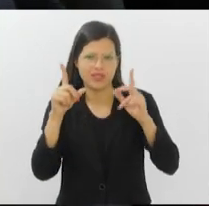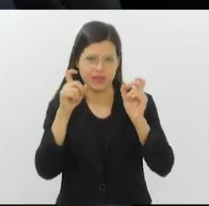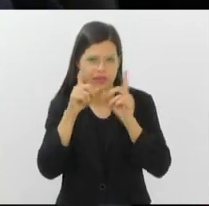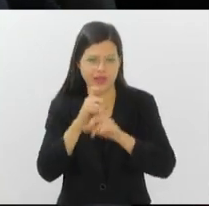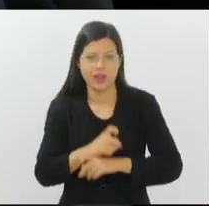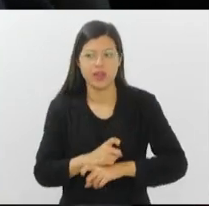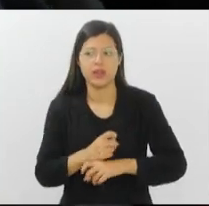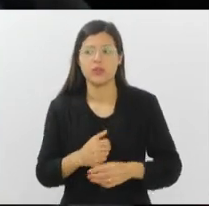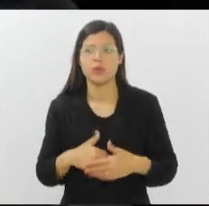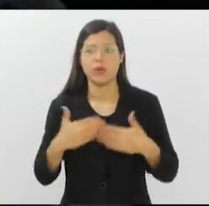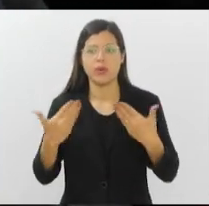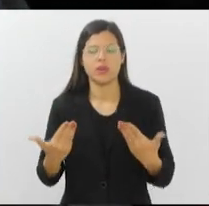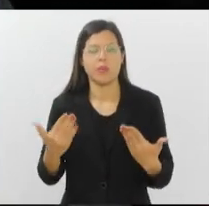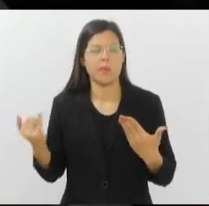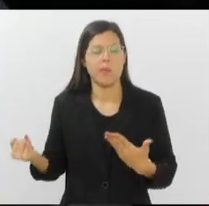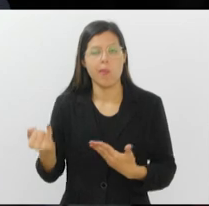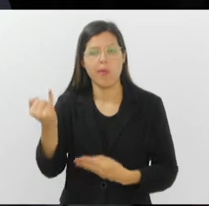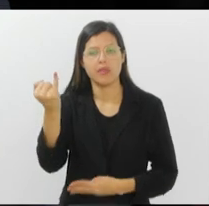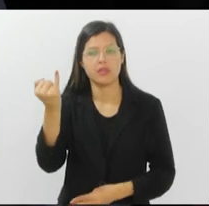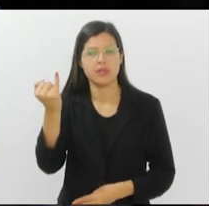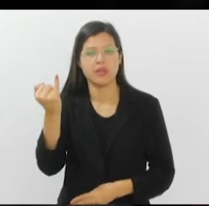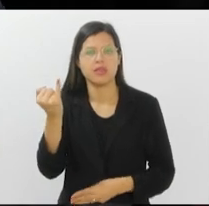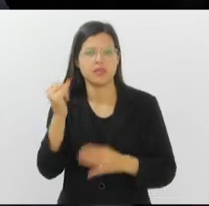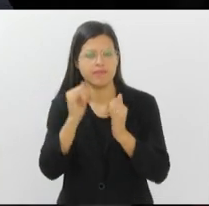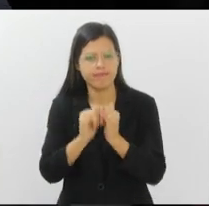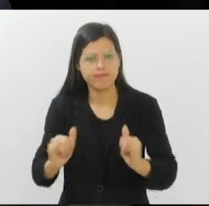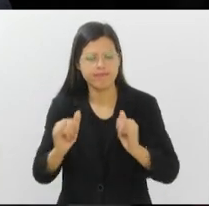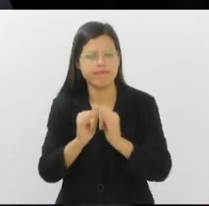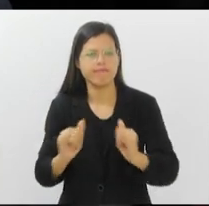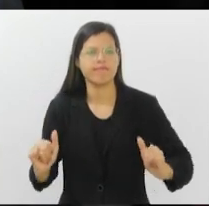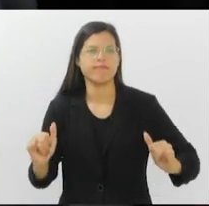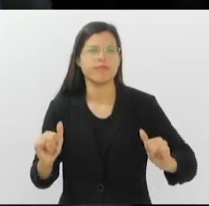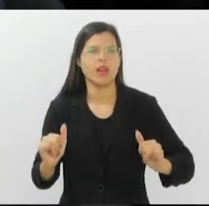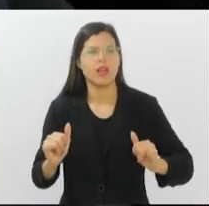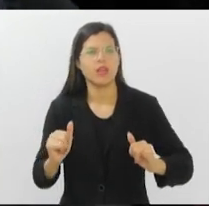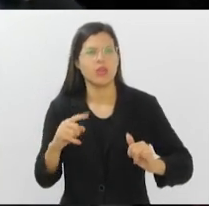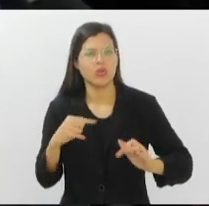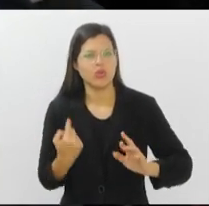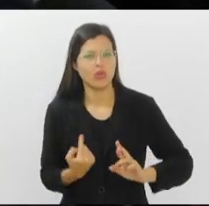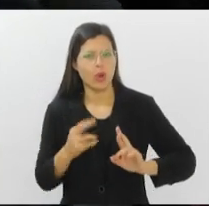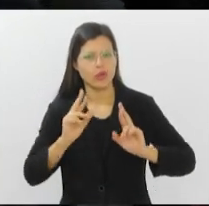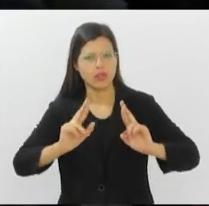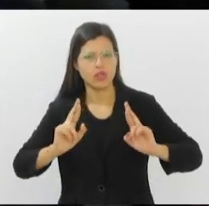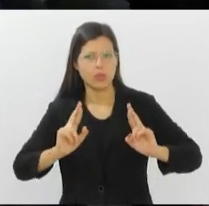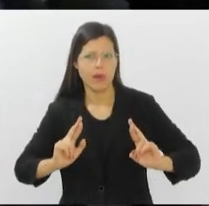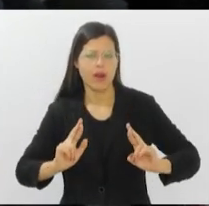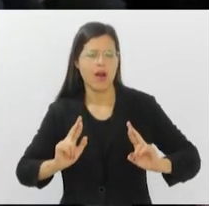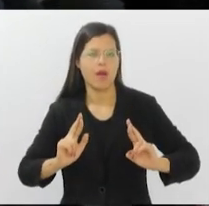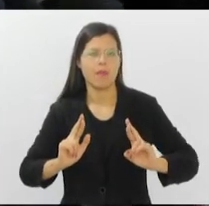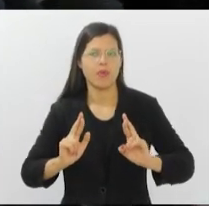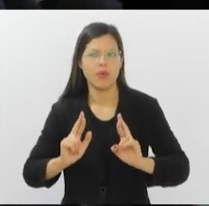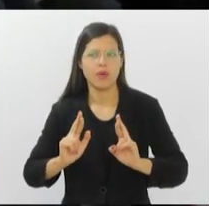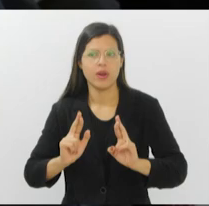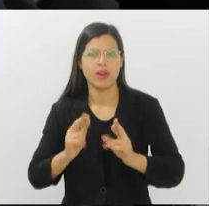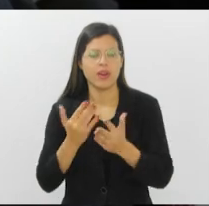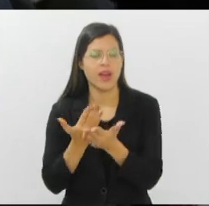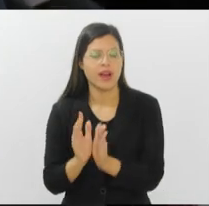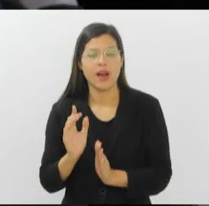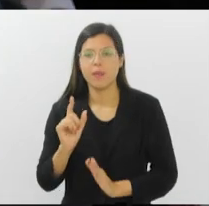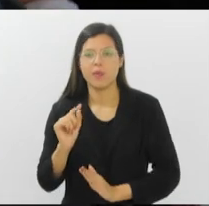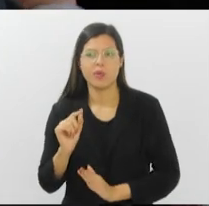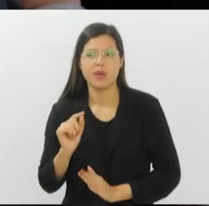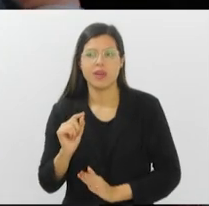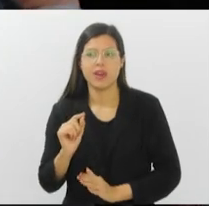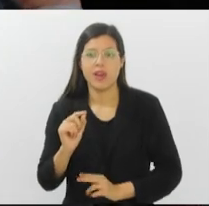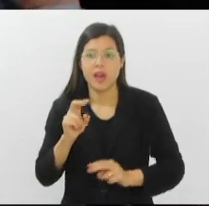Então é de suma importância essa campanha e com isso a gente espera que dê um ponto final na questão dos